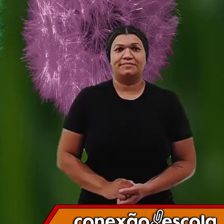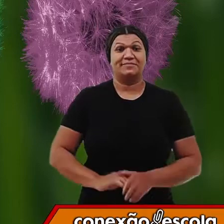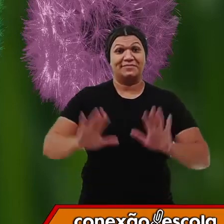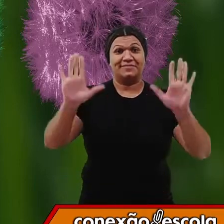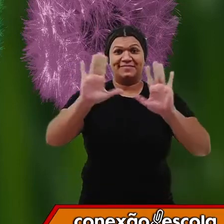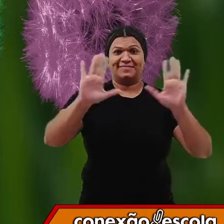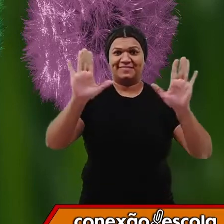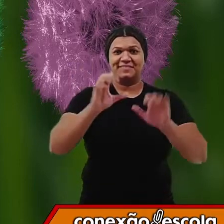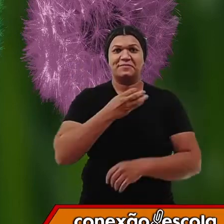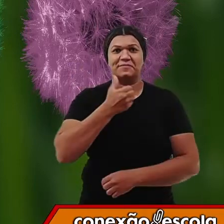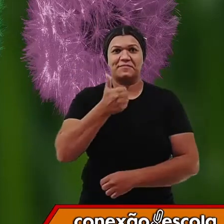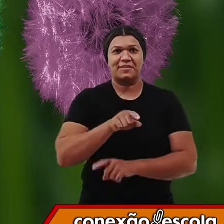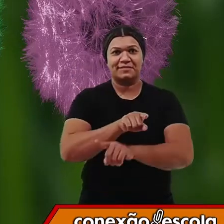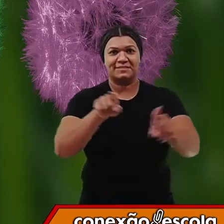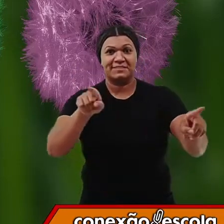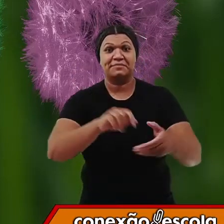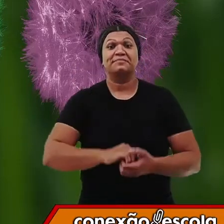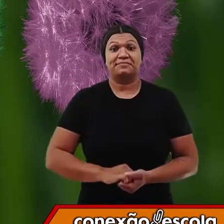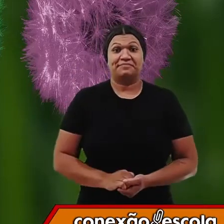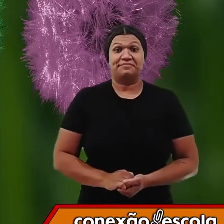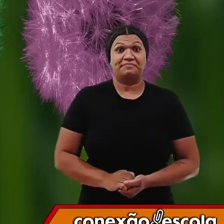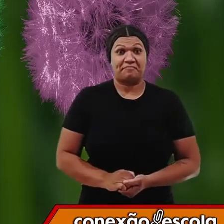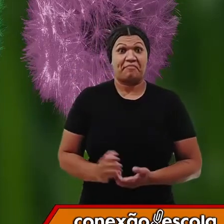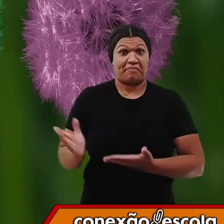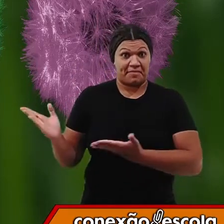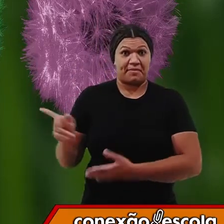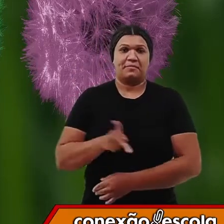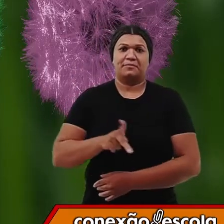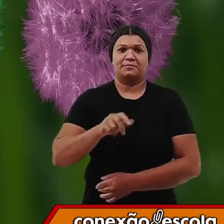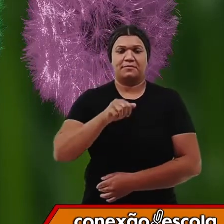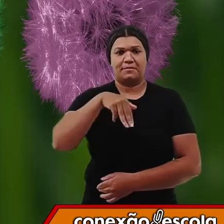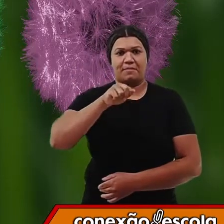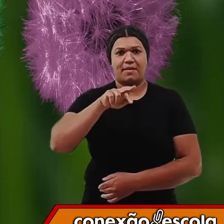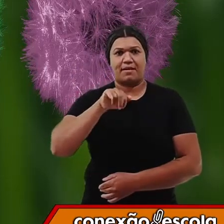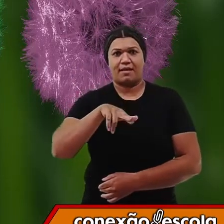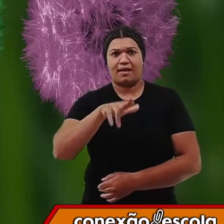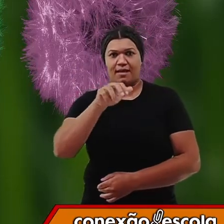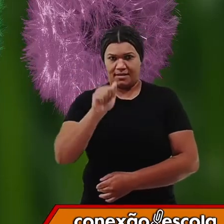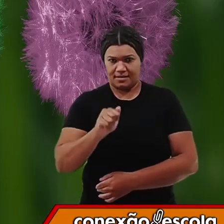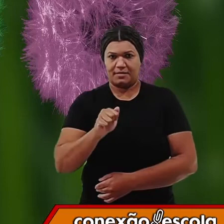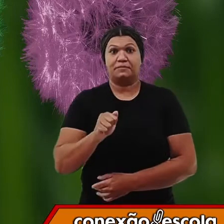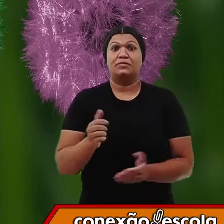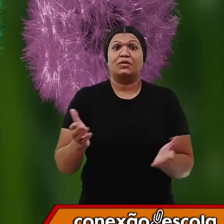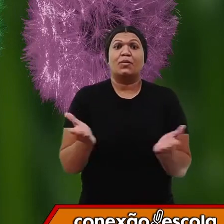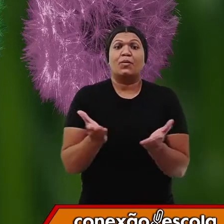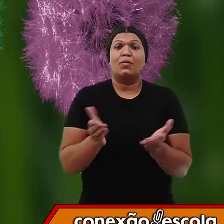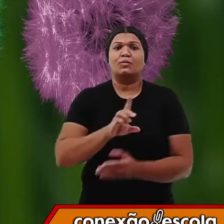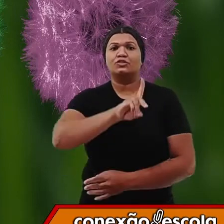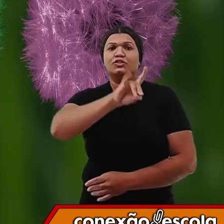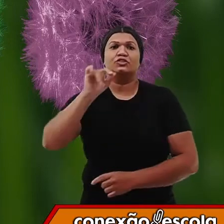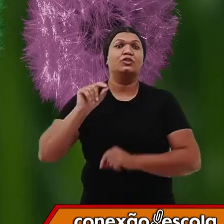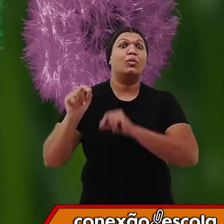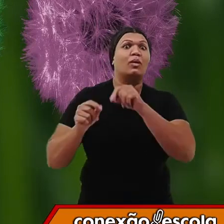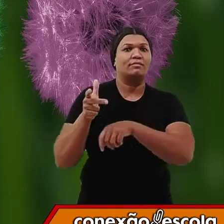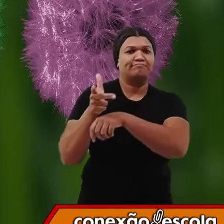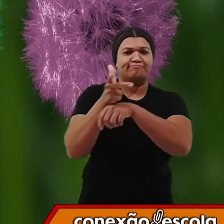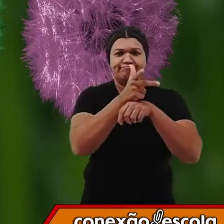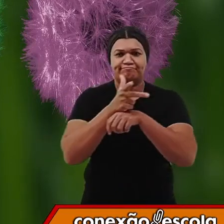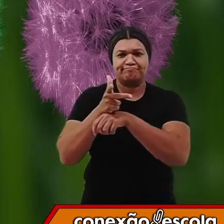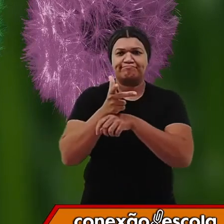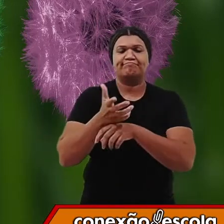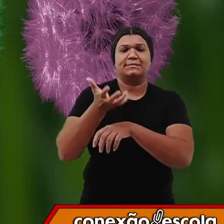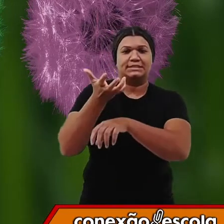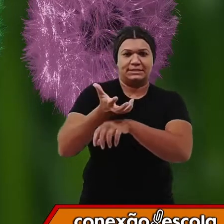Olá, tudo bem com você? Eu sou a professora Mariana Araguaia e hoje é o dia da nossa videoaula de